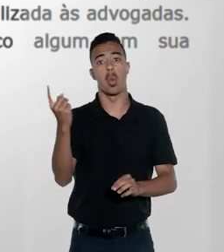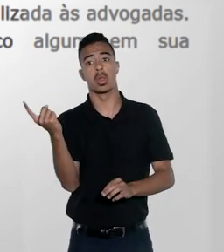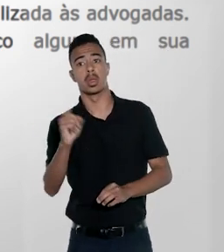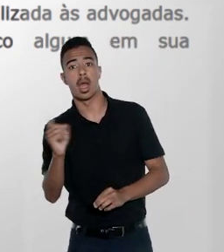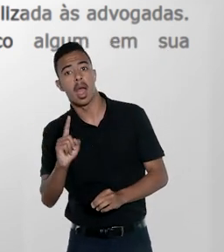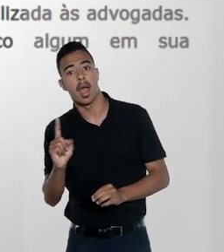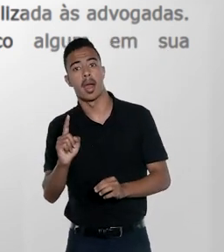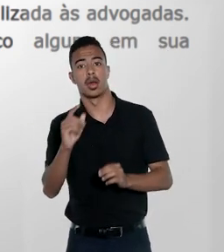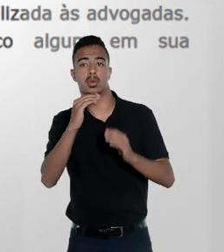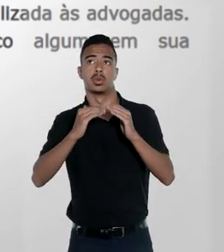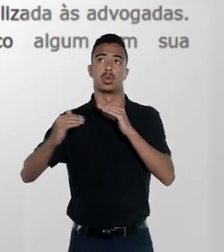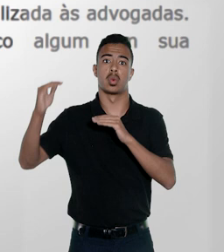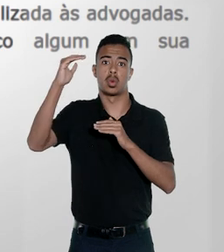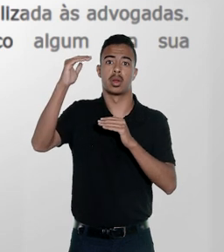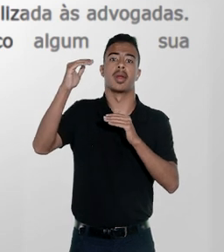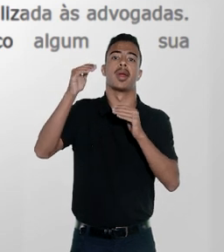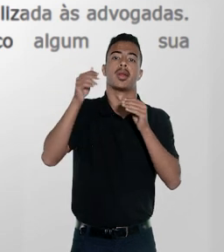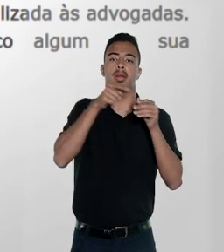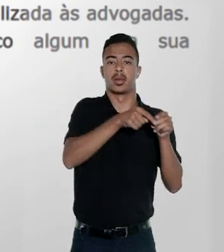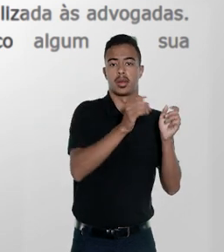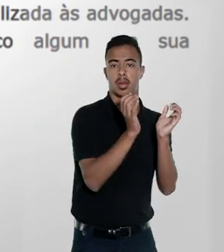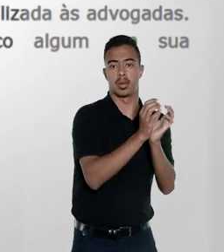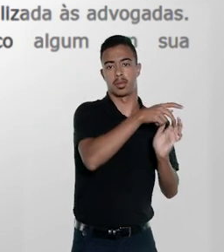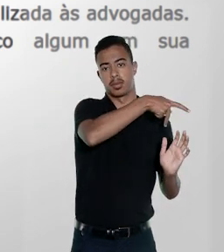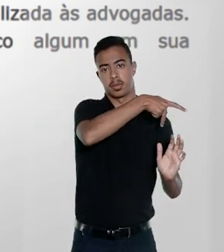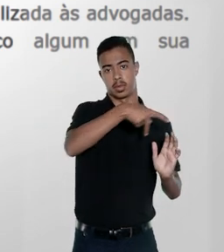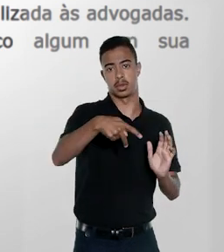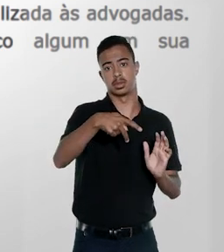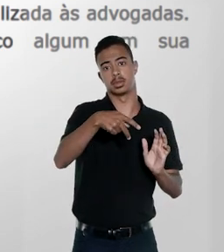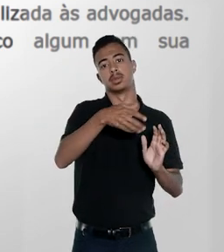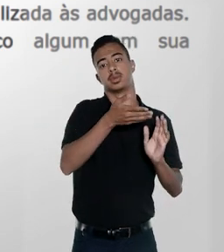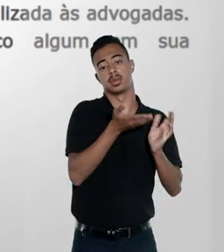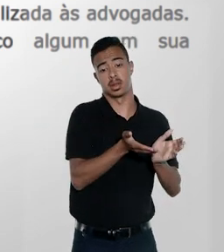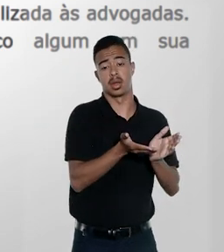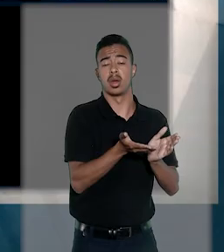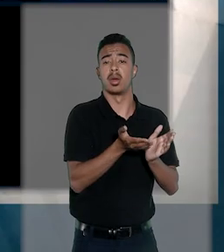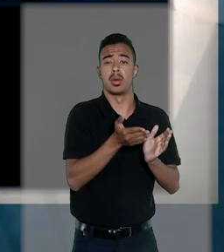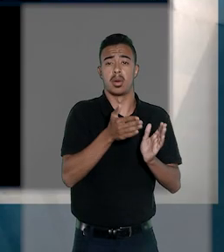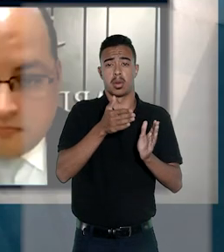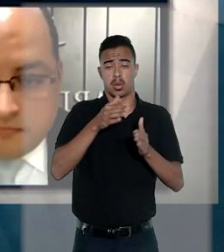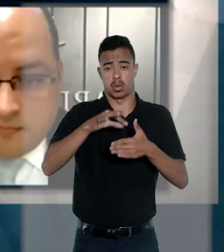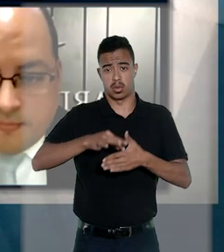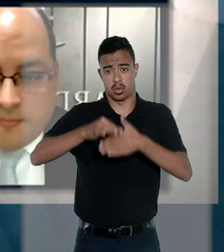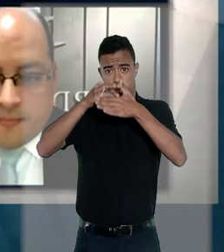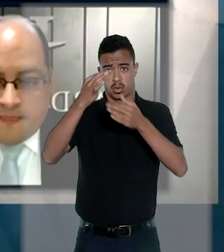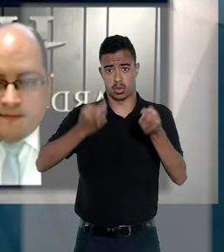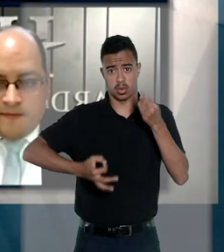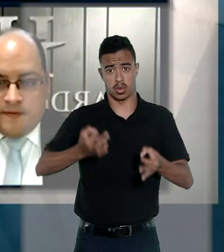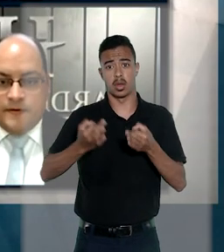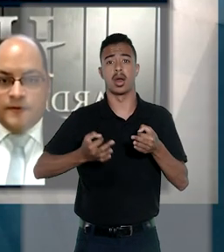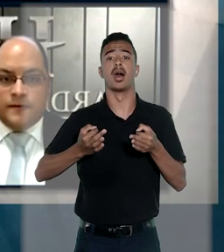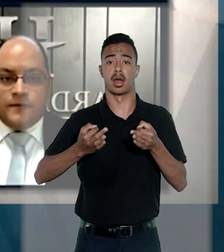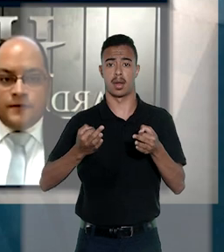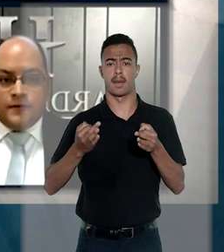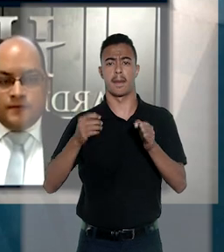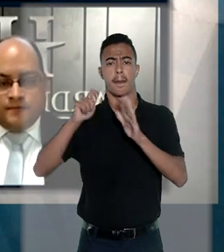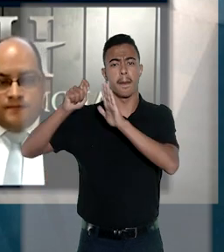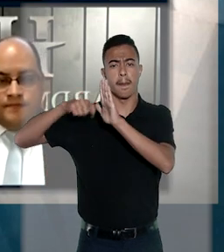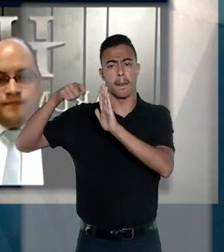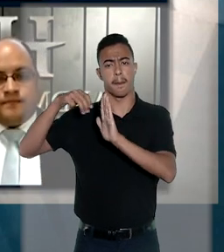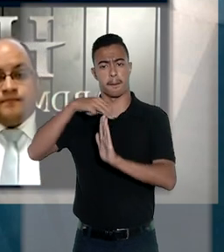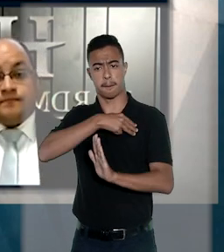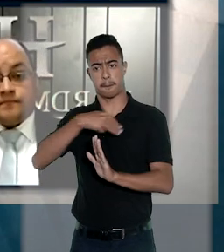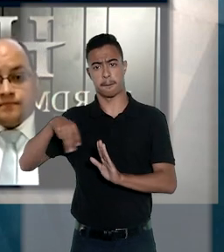autorização da autoridade incumbida da presidência do ato. De acordo com o relator, a gravação